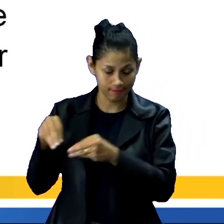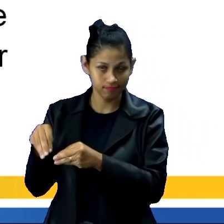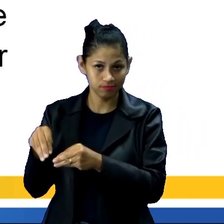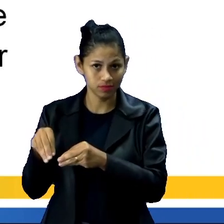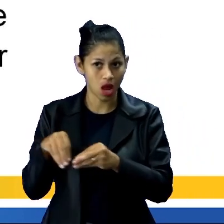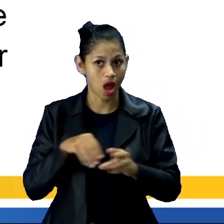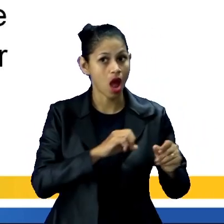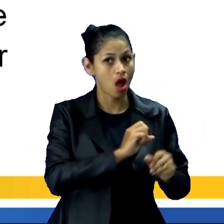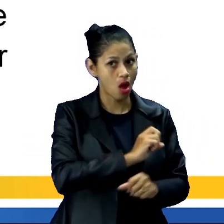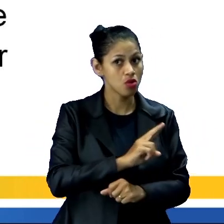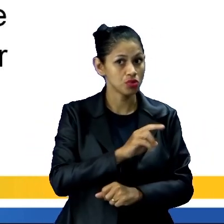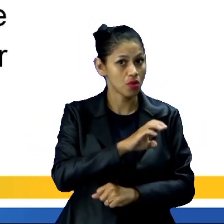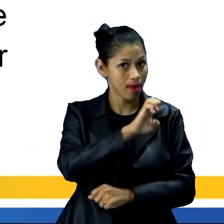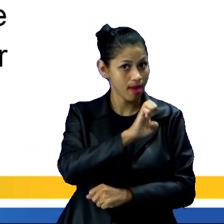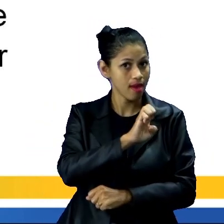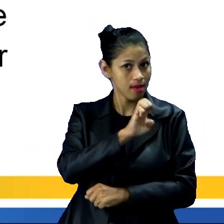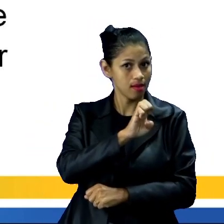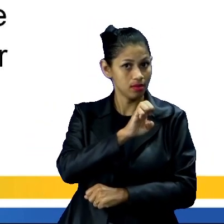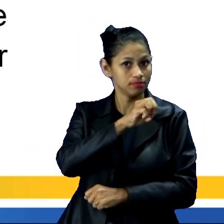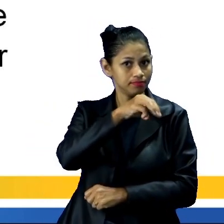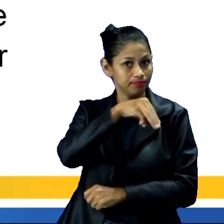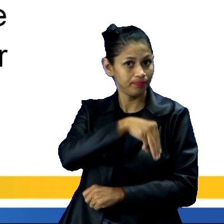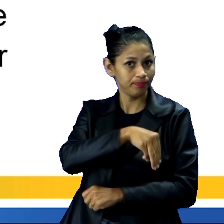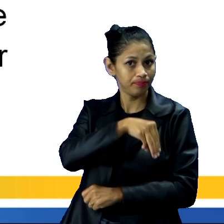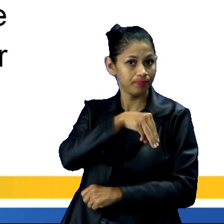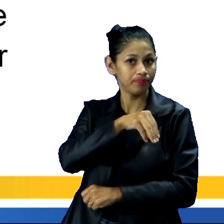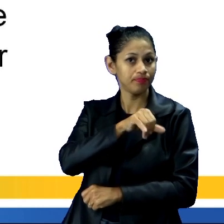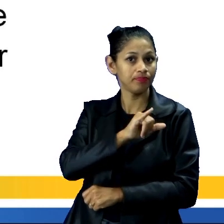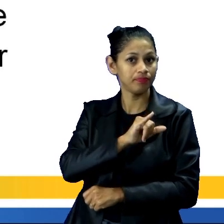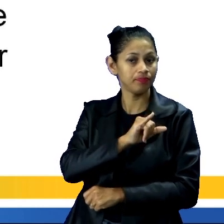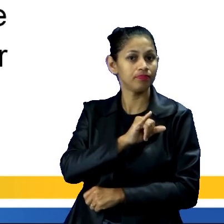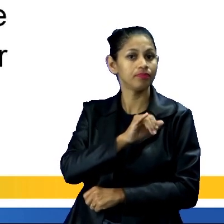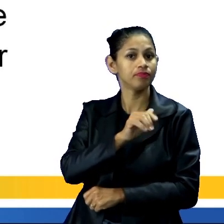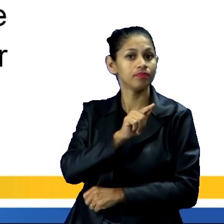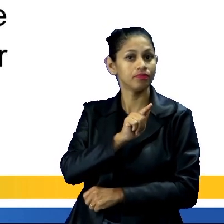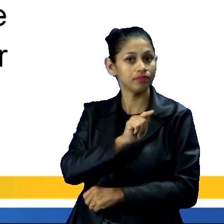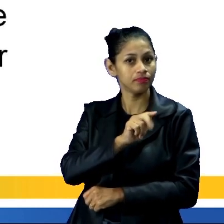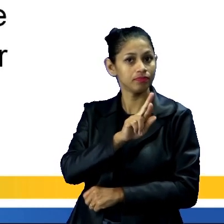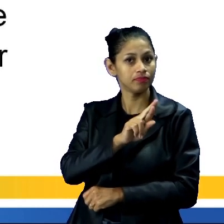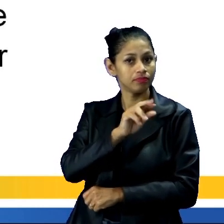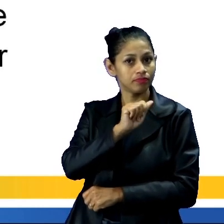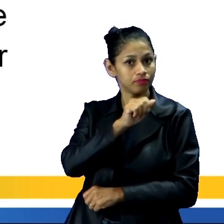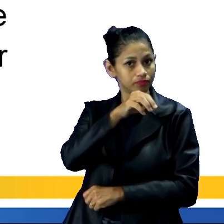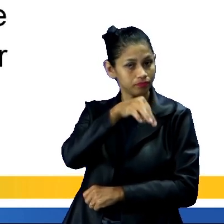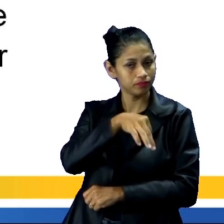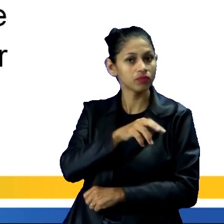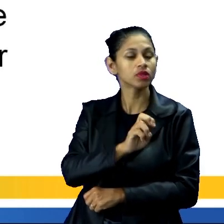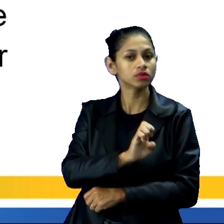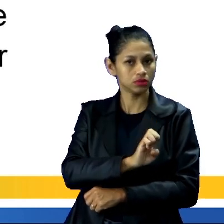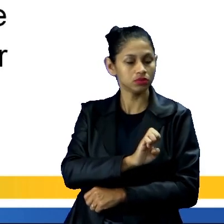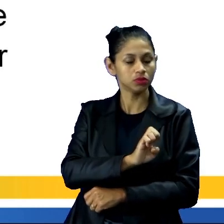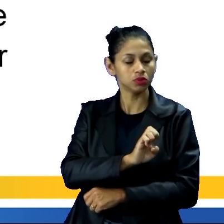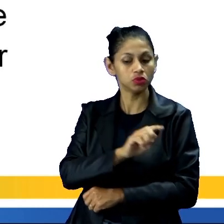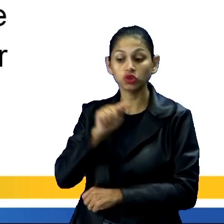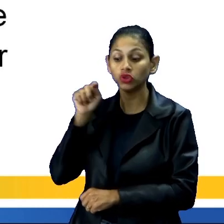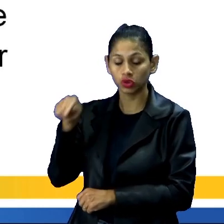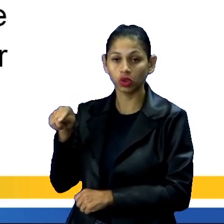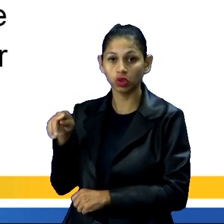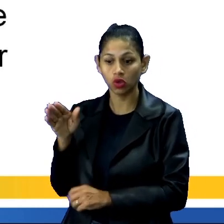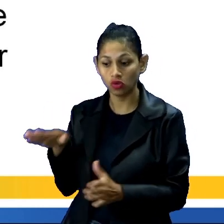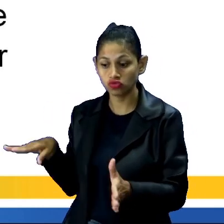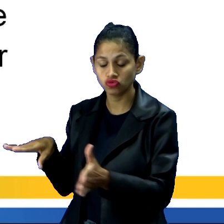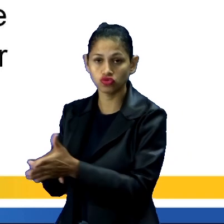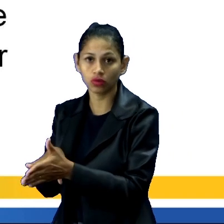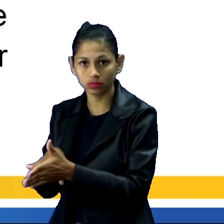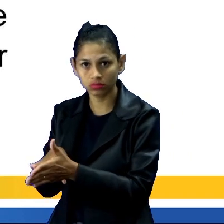imigrante, ok? Então tem uma diferença de imigrante para imigrante, se você observar aí. E é somente uma letrinha,